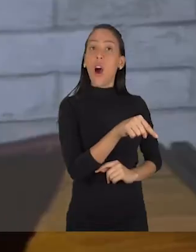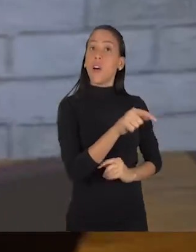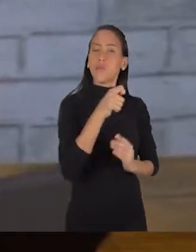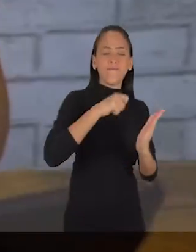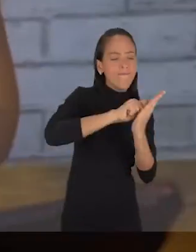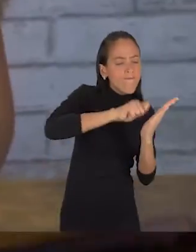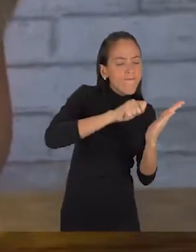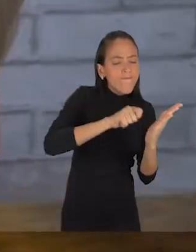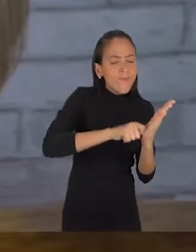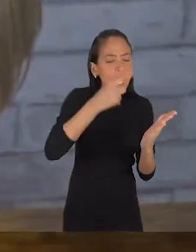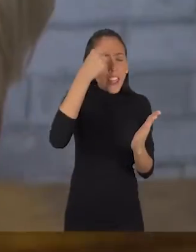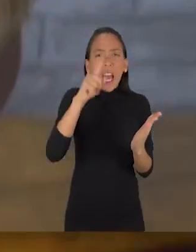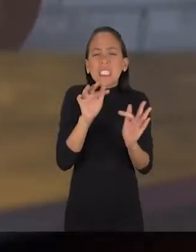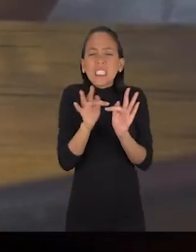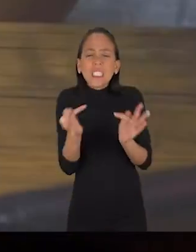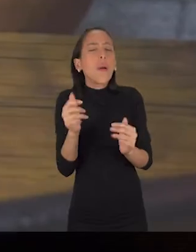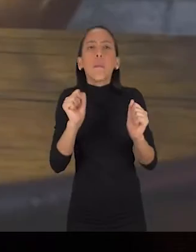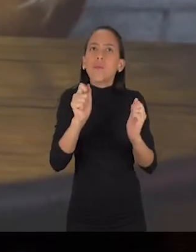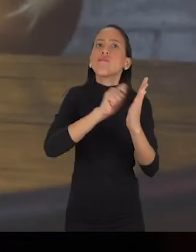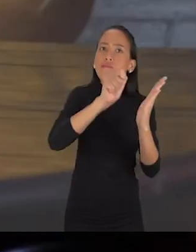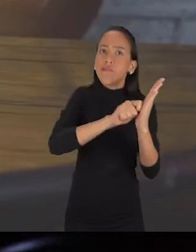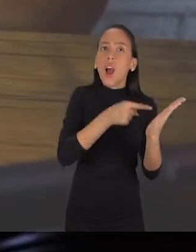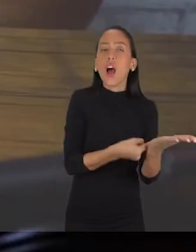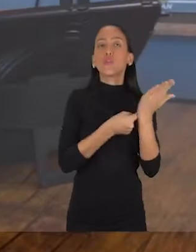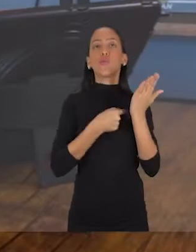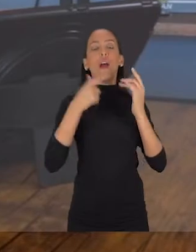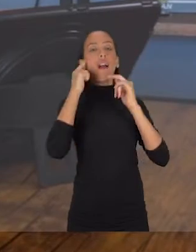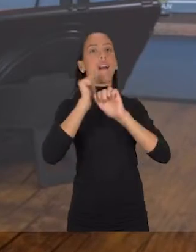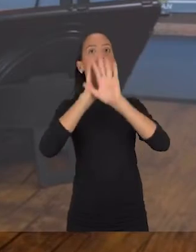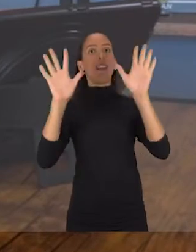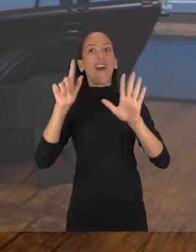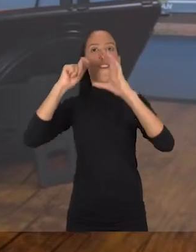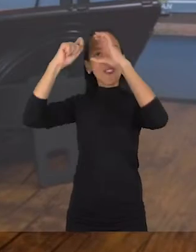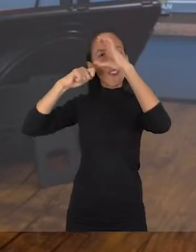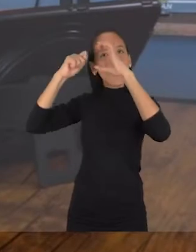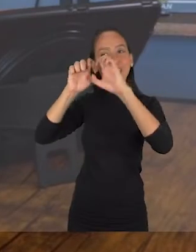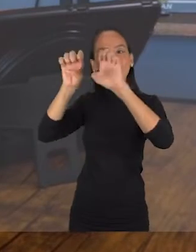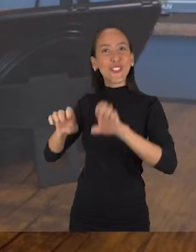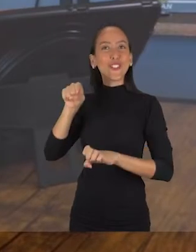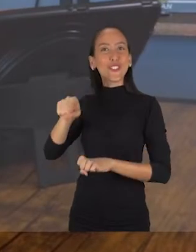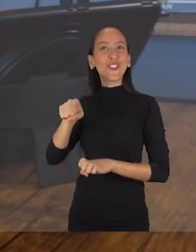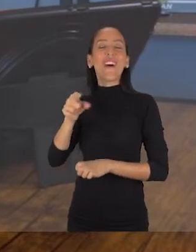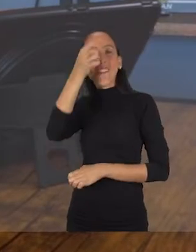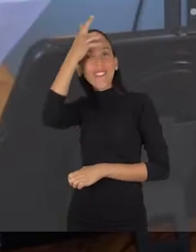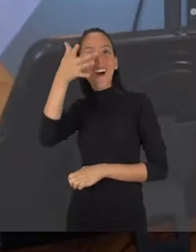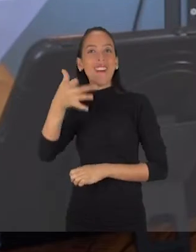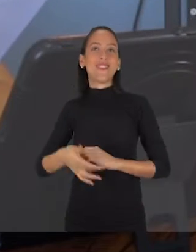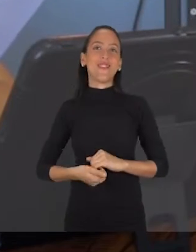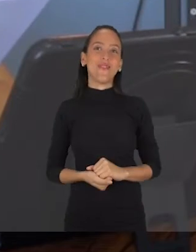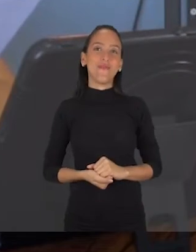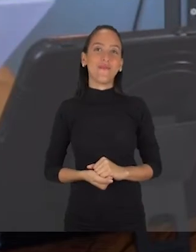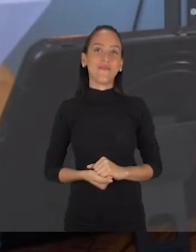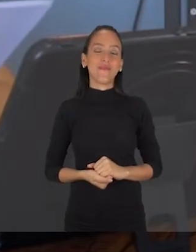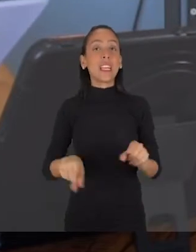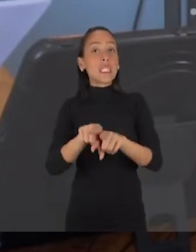quão simples ela é, ela vai te ajudar a enxergar esse vídeo pronto. Quando a gente enxerga a estrutura do vídeo, fica muito mais fácil. E outra